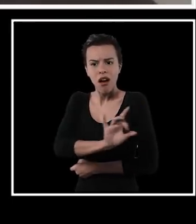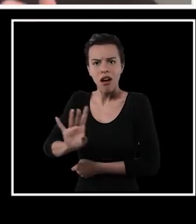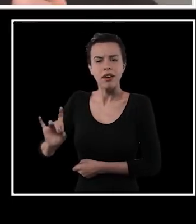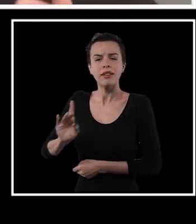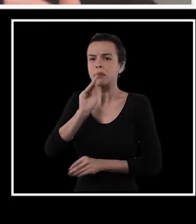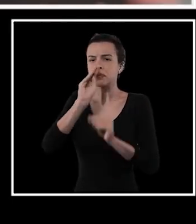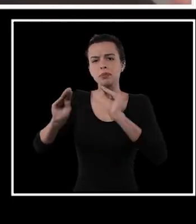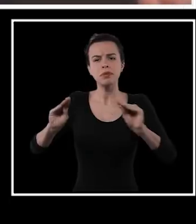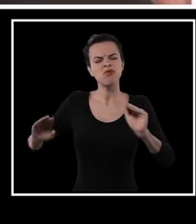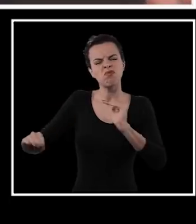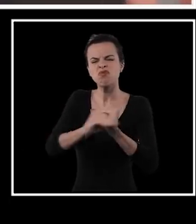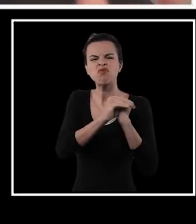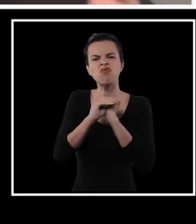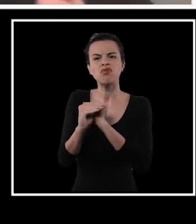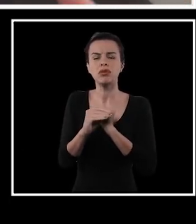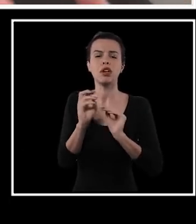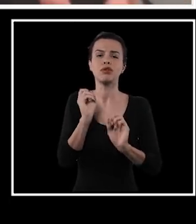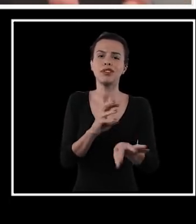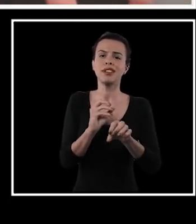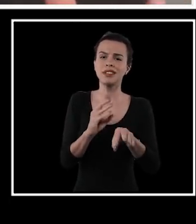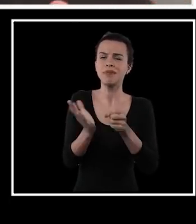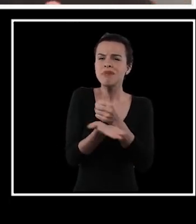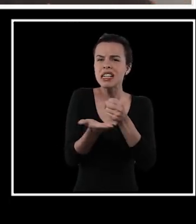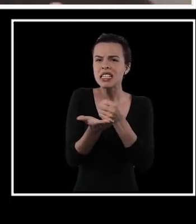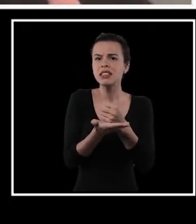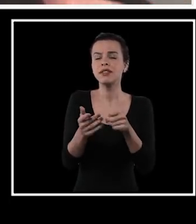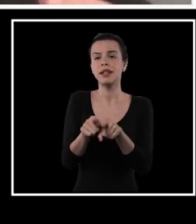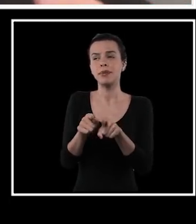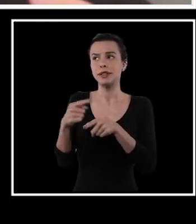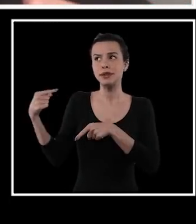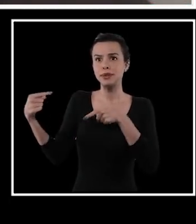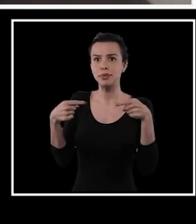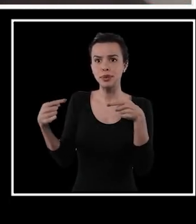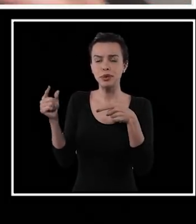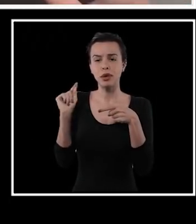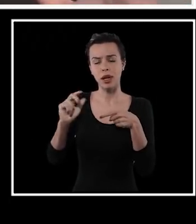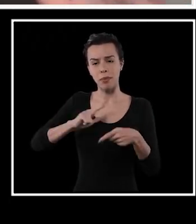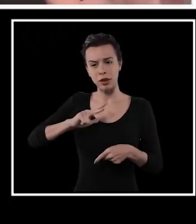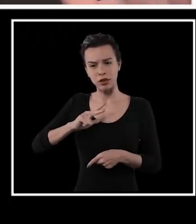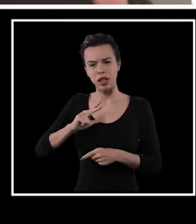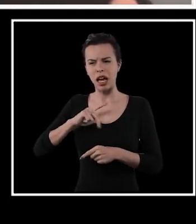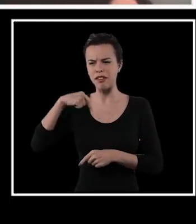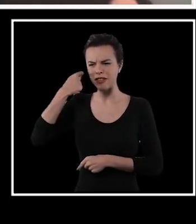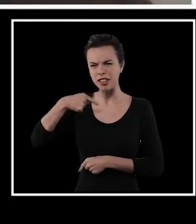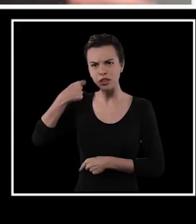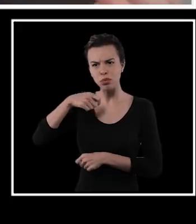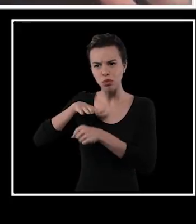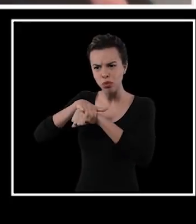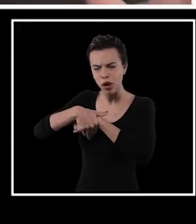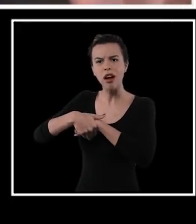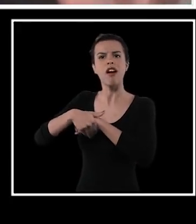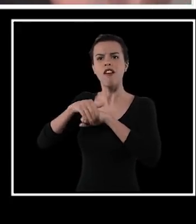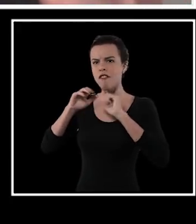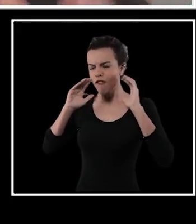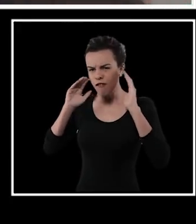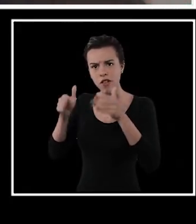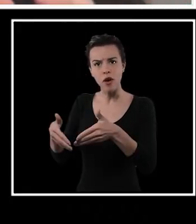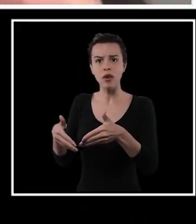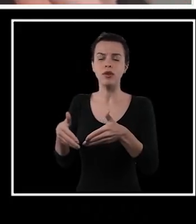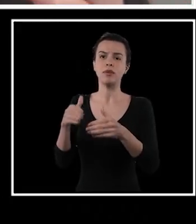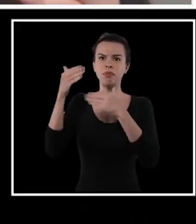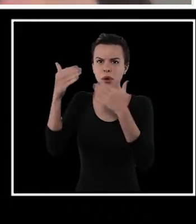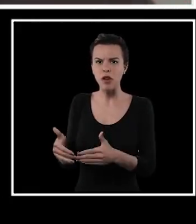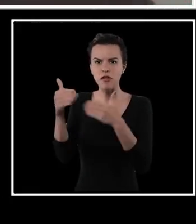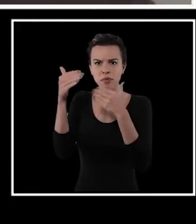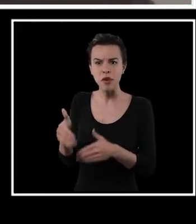e que vem fazendo essa disputa entre uma formação técnica com escolas particulares, voltadas para vestibular, para provas, para performance,